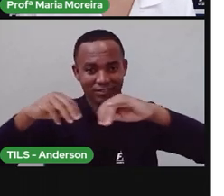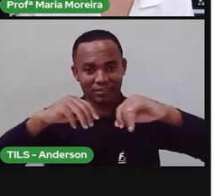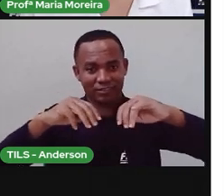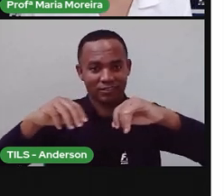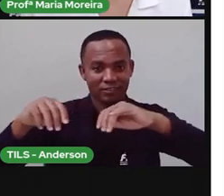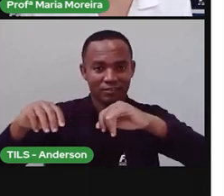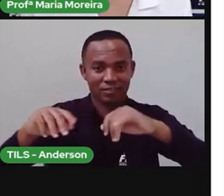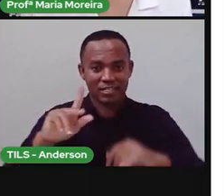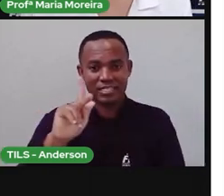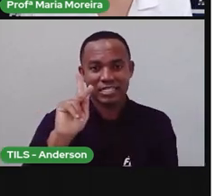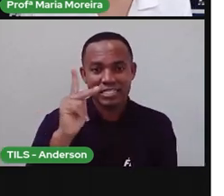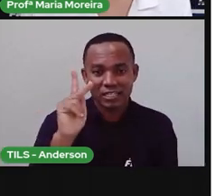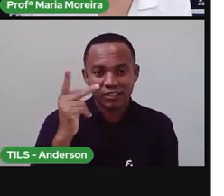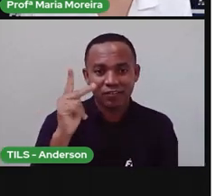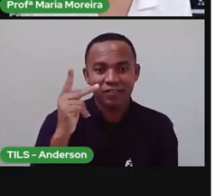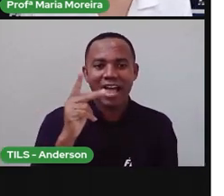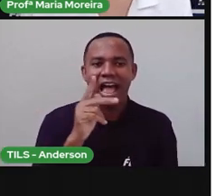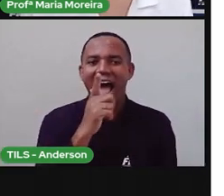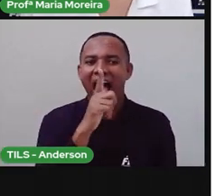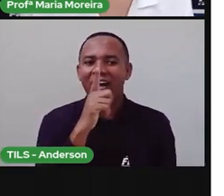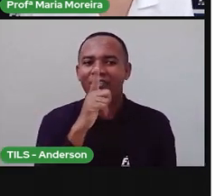O que é a hidrosfera, Anderson?